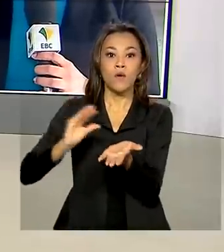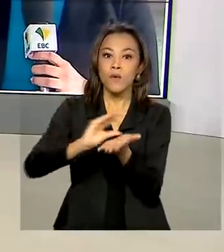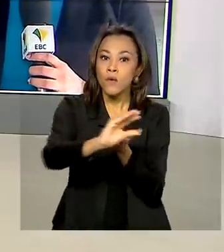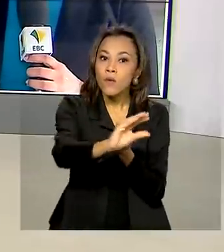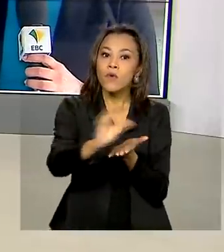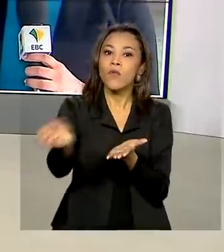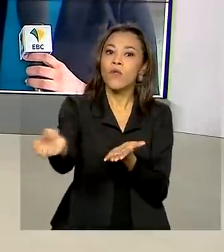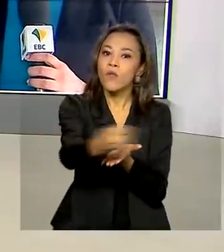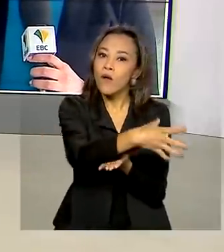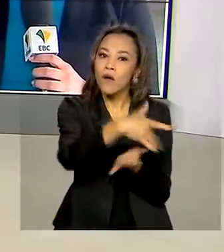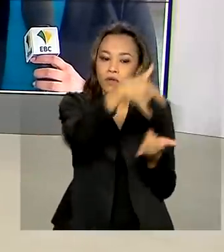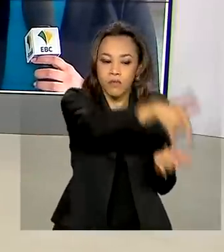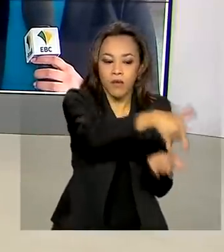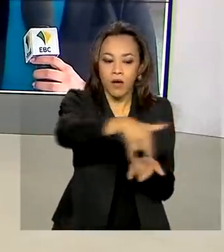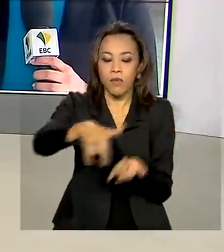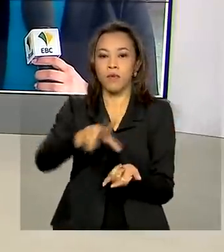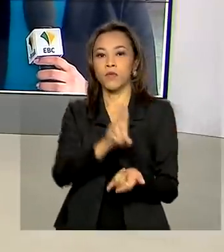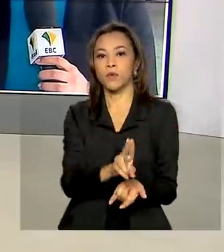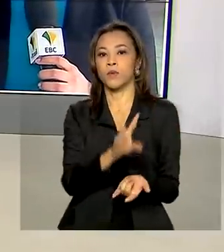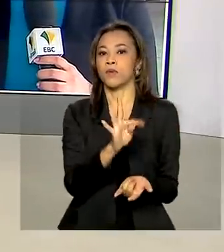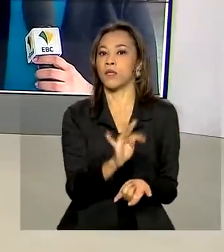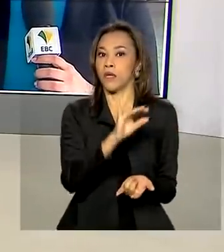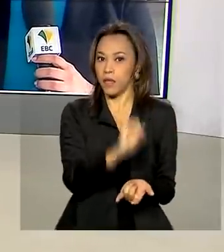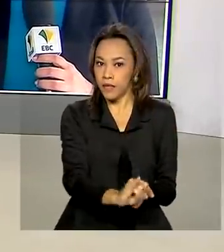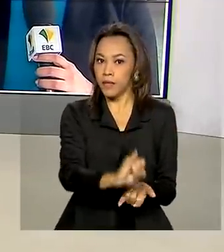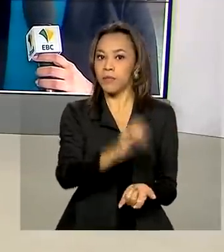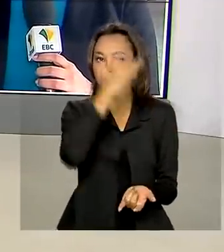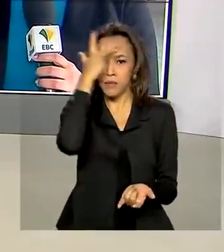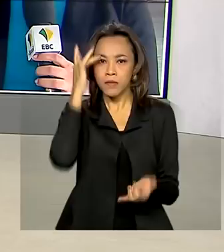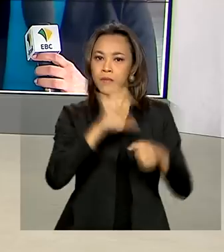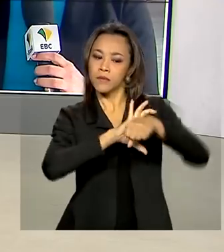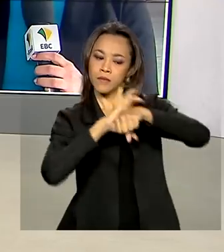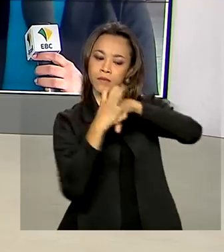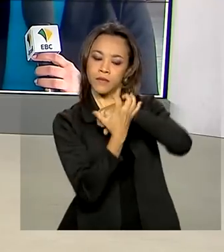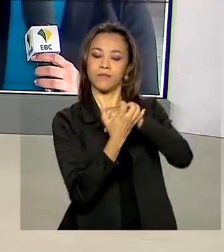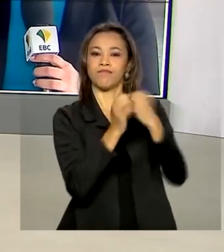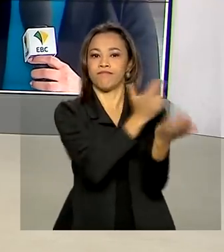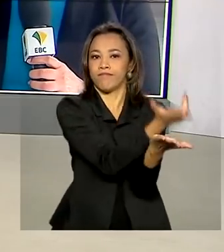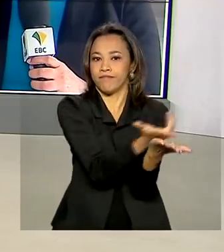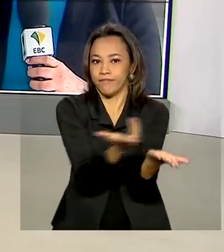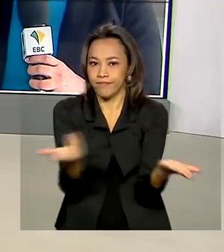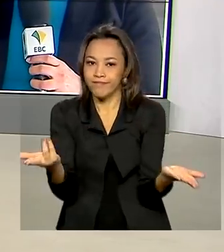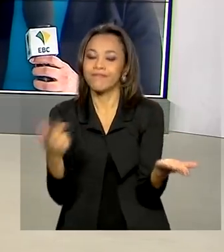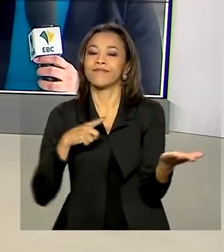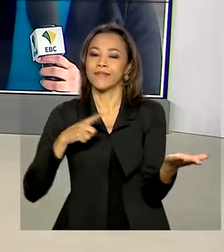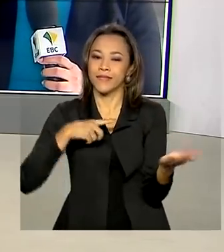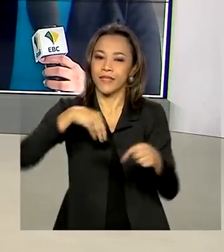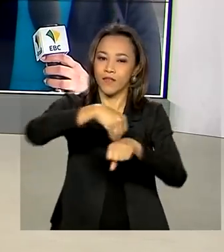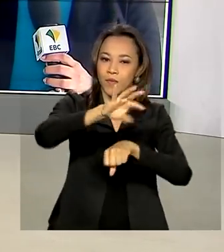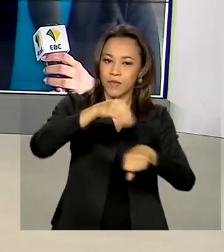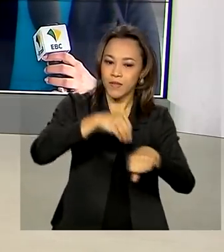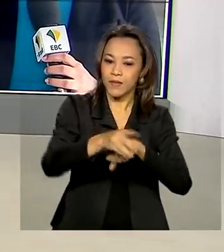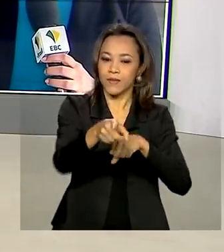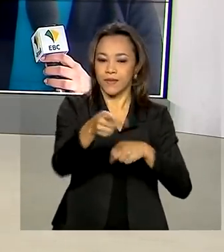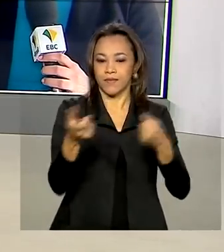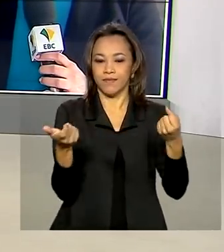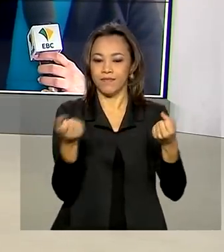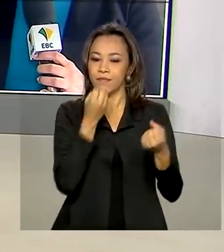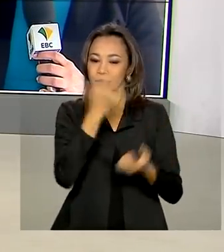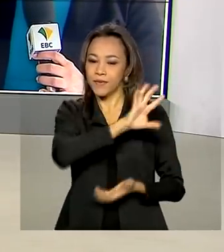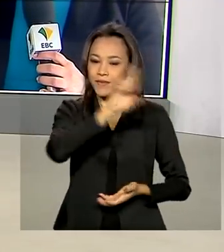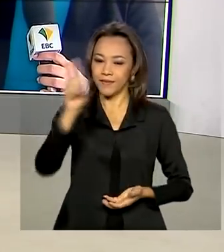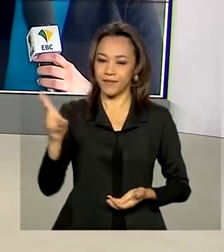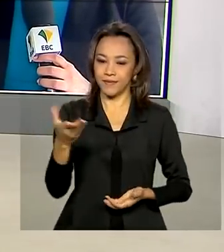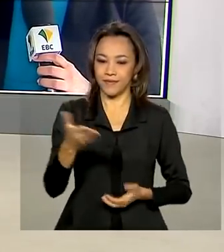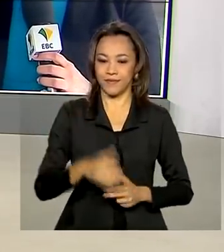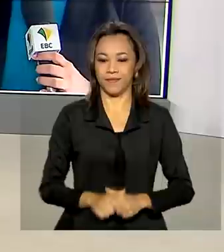novos leitos de UTI para pacientes de covid-19. A repórter Gabriela Noronha traz as informações para a gente. Bom dia,